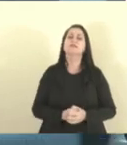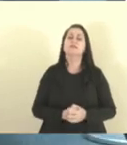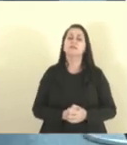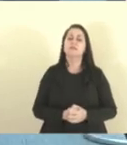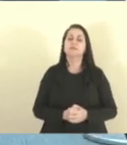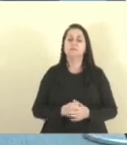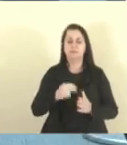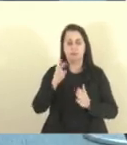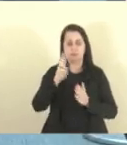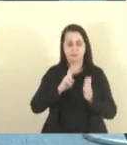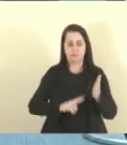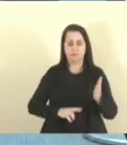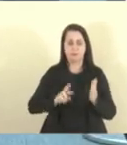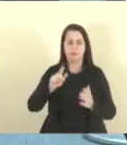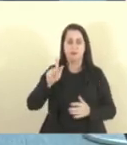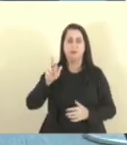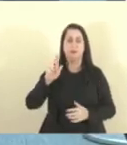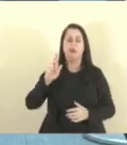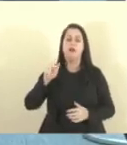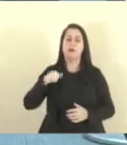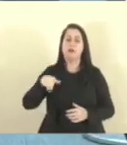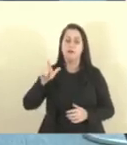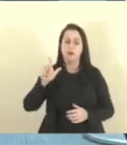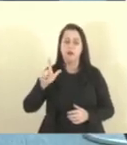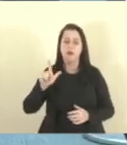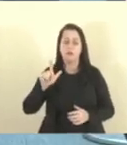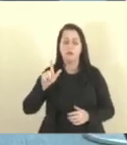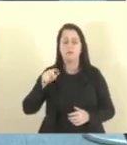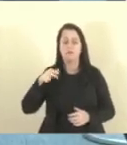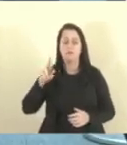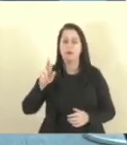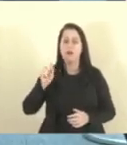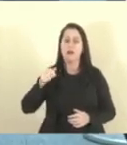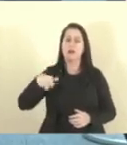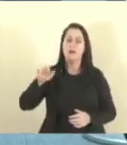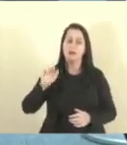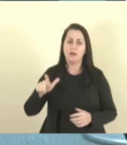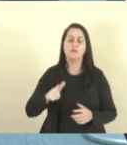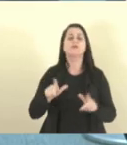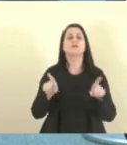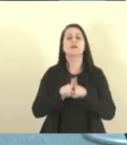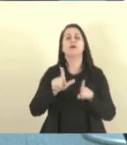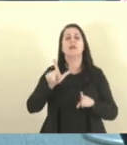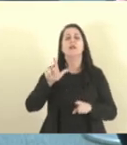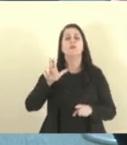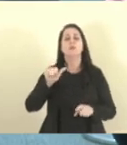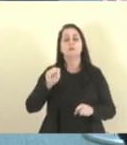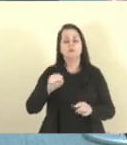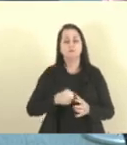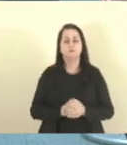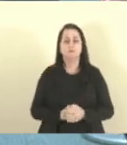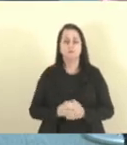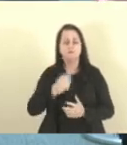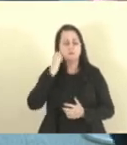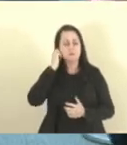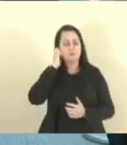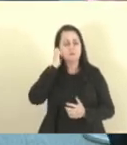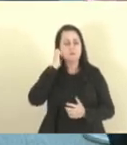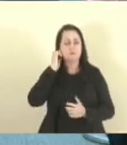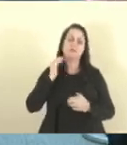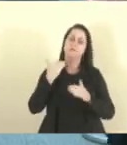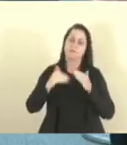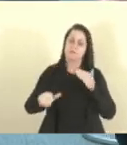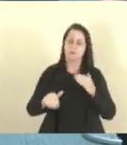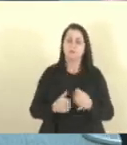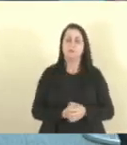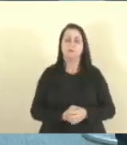Com relator, deputado Capitão Assunção. Com relator. Com relator, deputado Lucas Polesi. Contra, contra ou